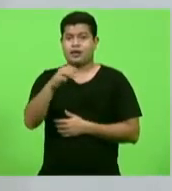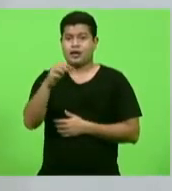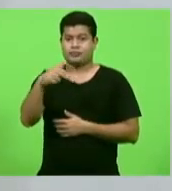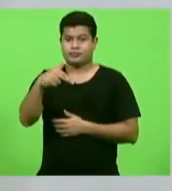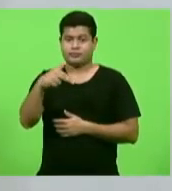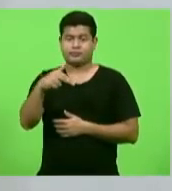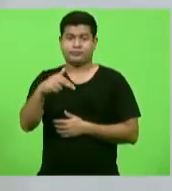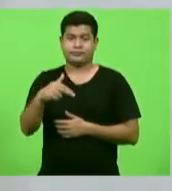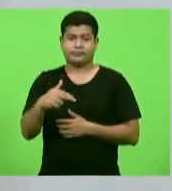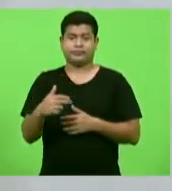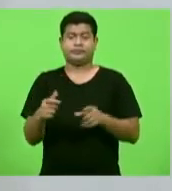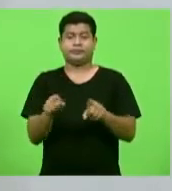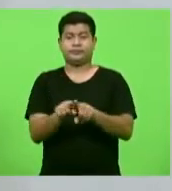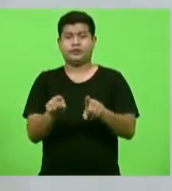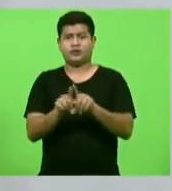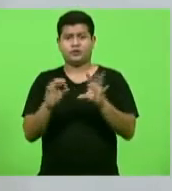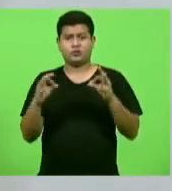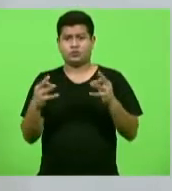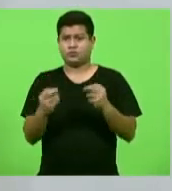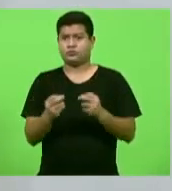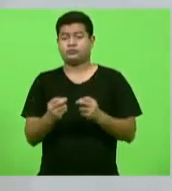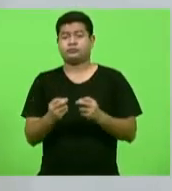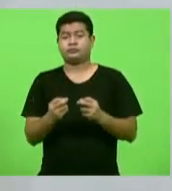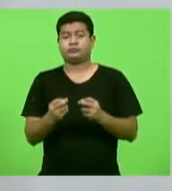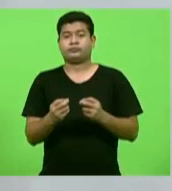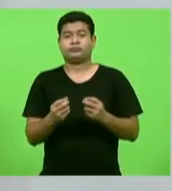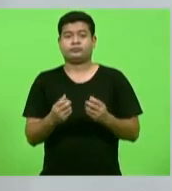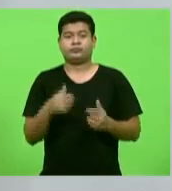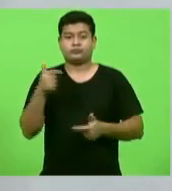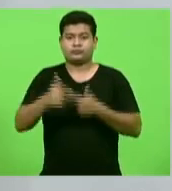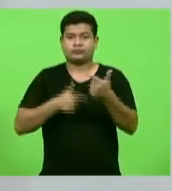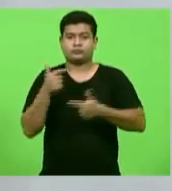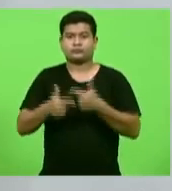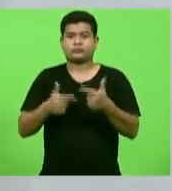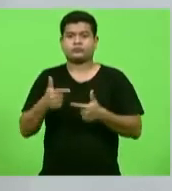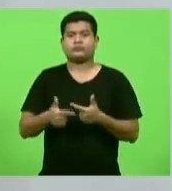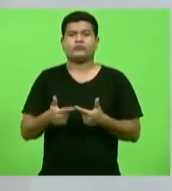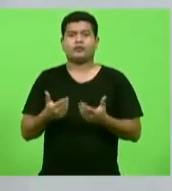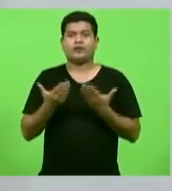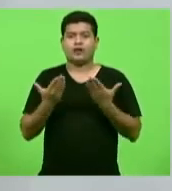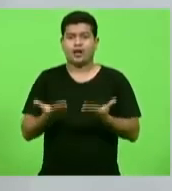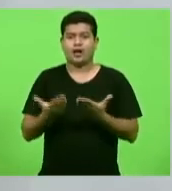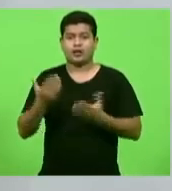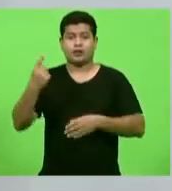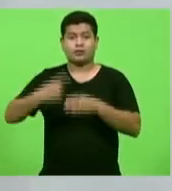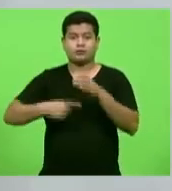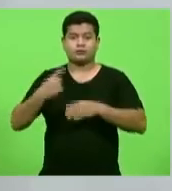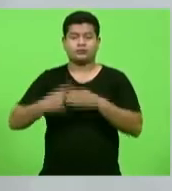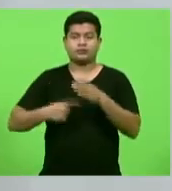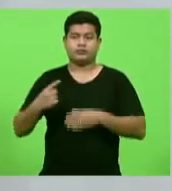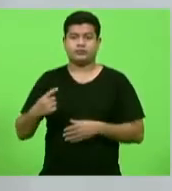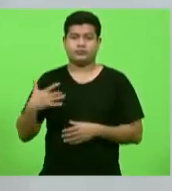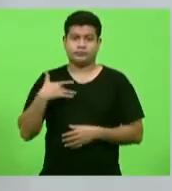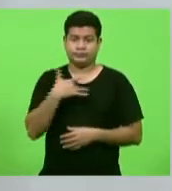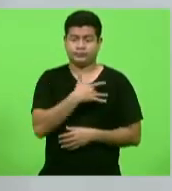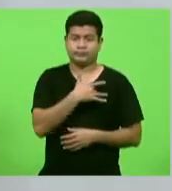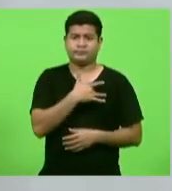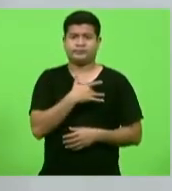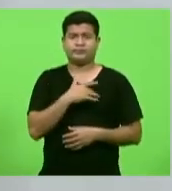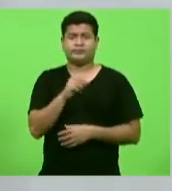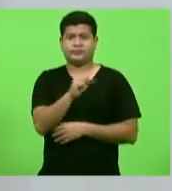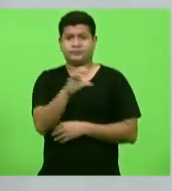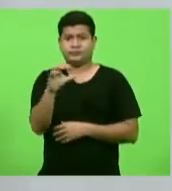também a todos que atuam no Comitê Sanitário de Santa Catarina para que se crie um